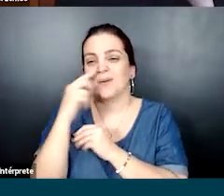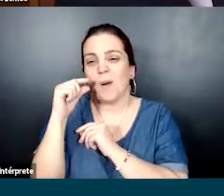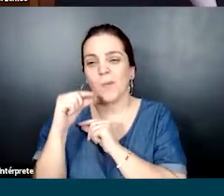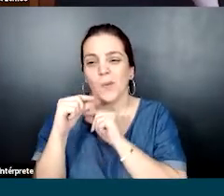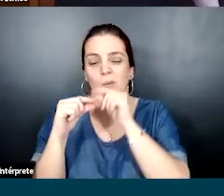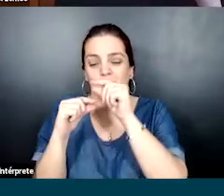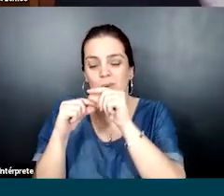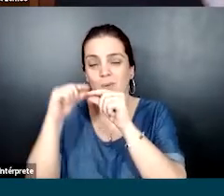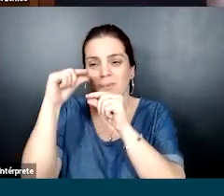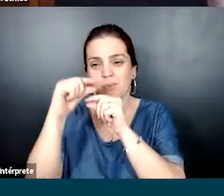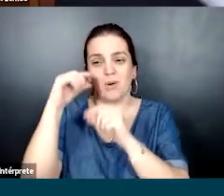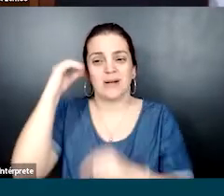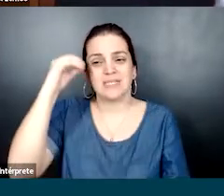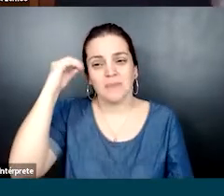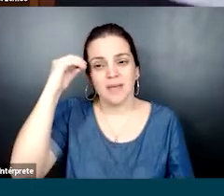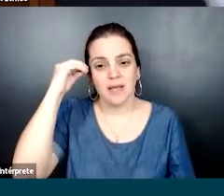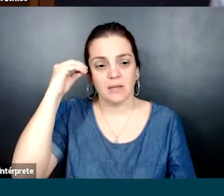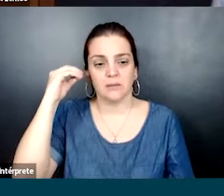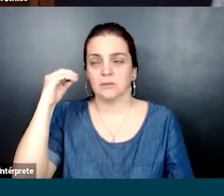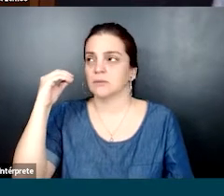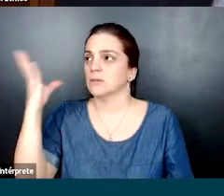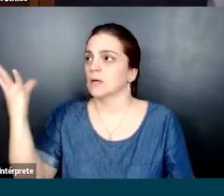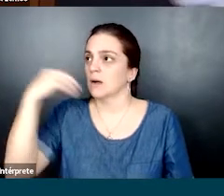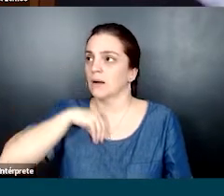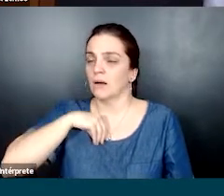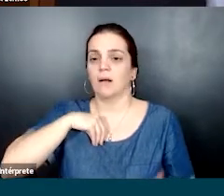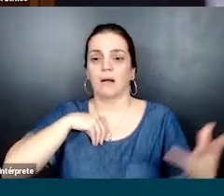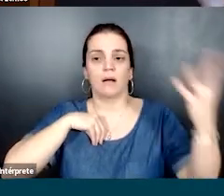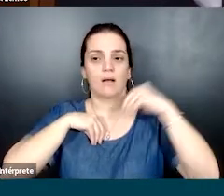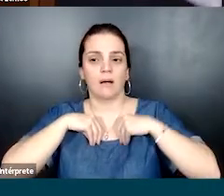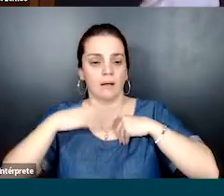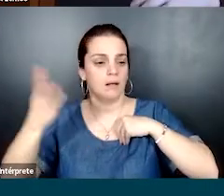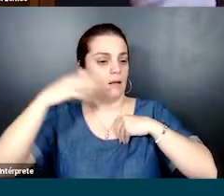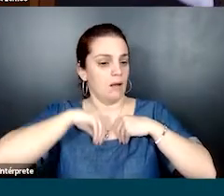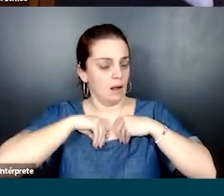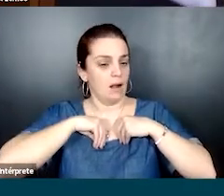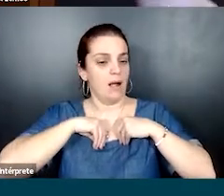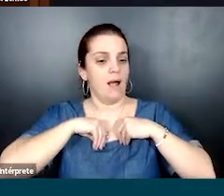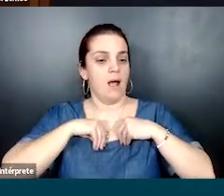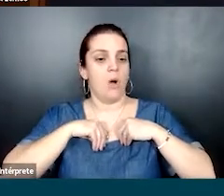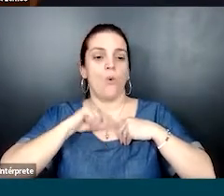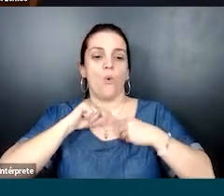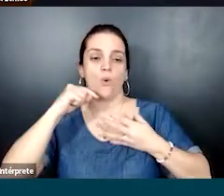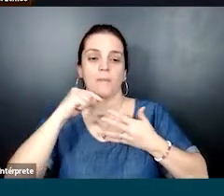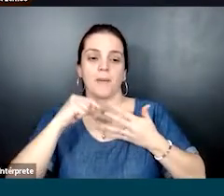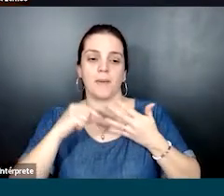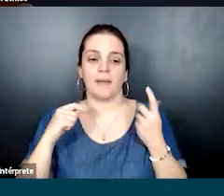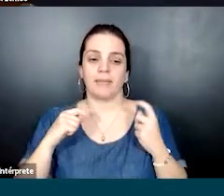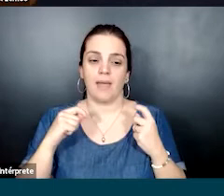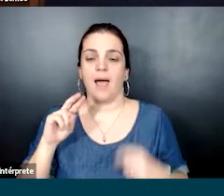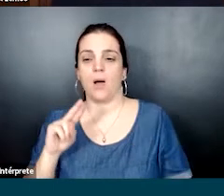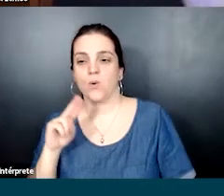Então, é quase que aos poucos, né? A cada experiência que a gente vai tendo, cada conteúdo que a gente vai consumindo, a gente vai evoluindo o nosso cinto de